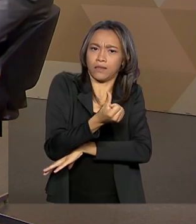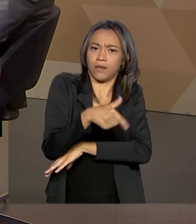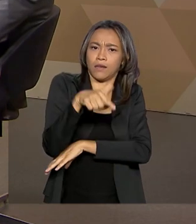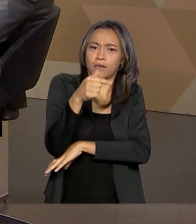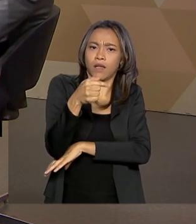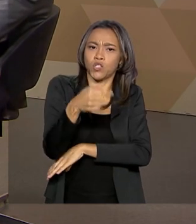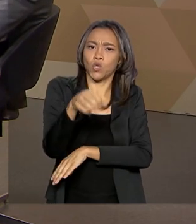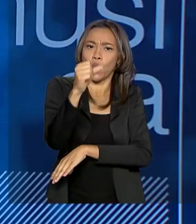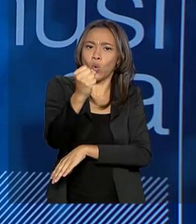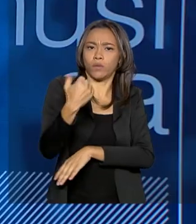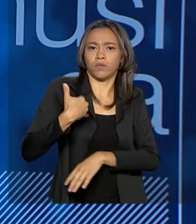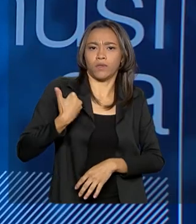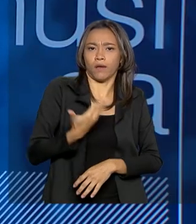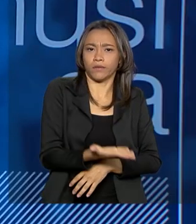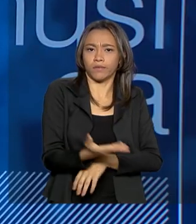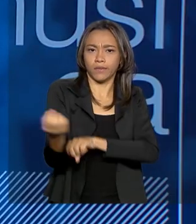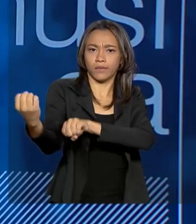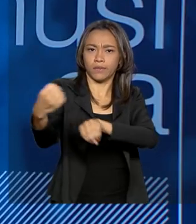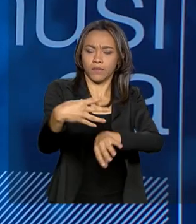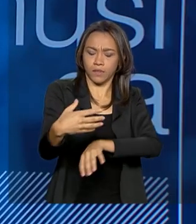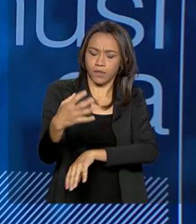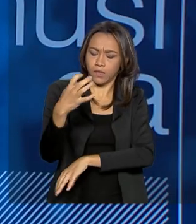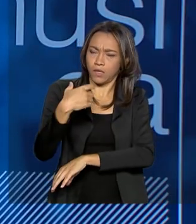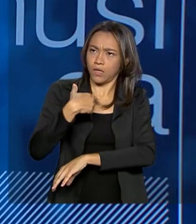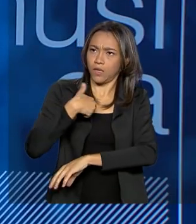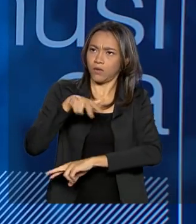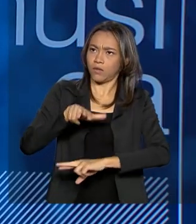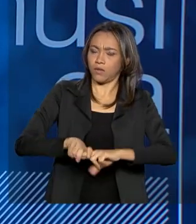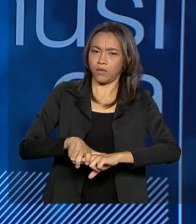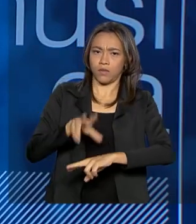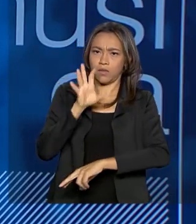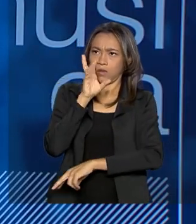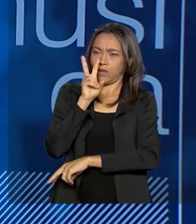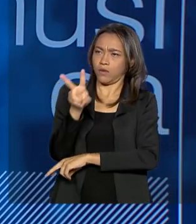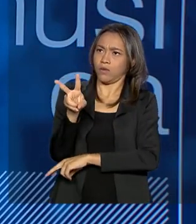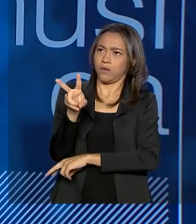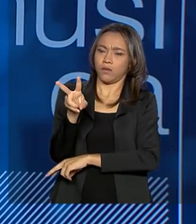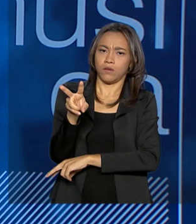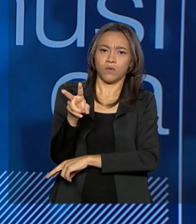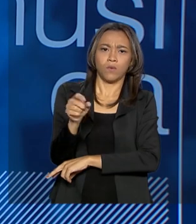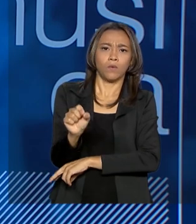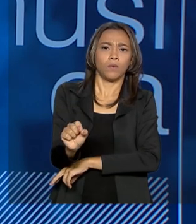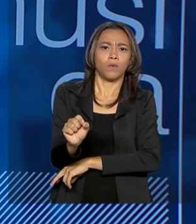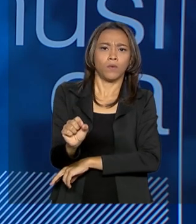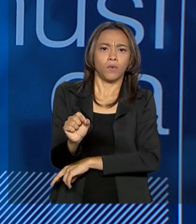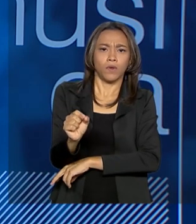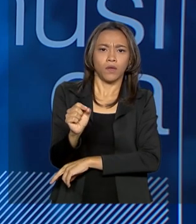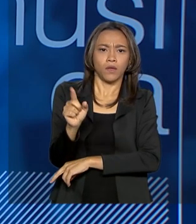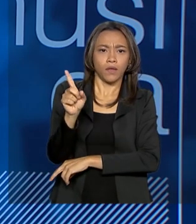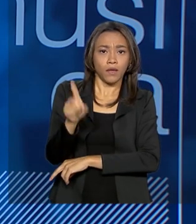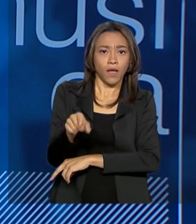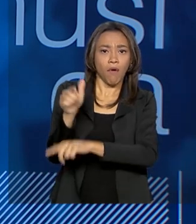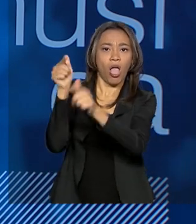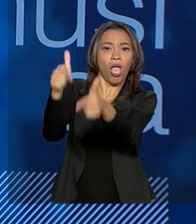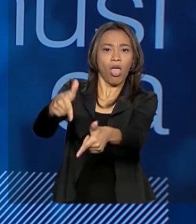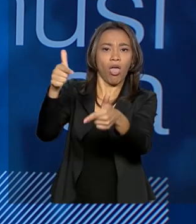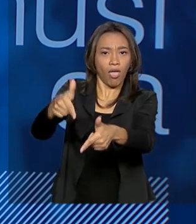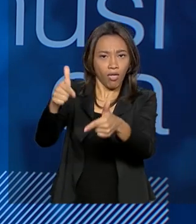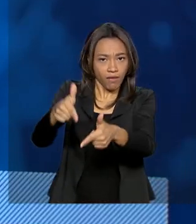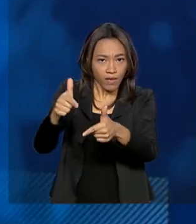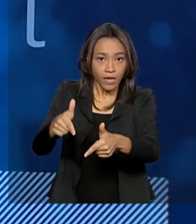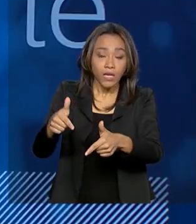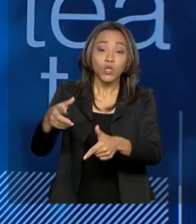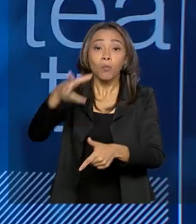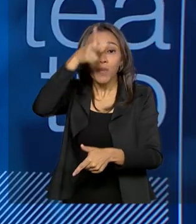8 anos de idade. Foi nessa hora que eu percebi o seguinte. E isso que isso foi feito, a revelia do prefeito de Santos, por exemplo, que é um